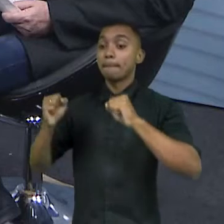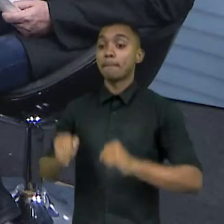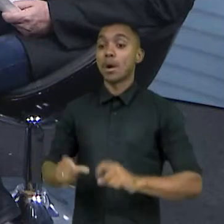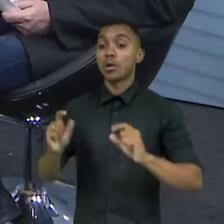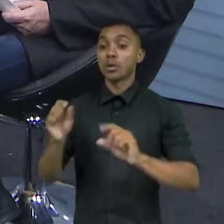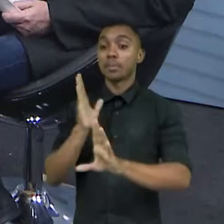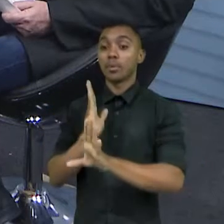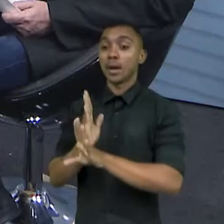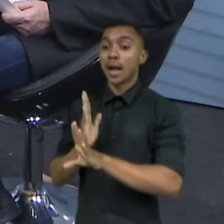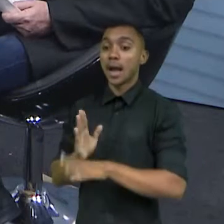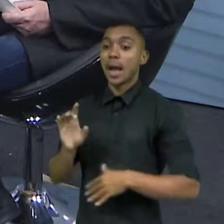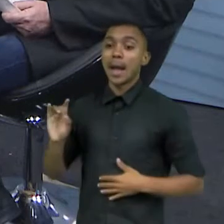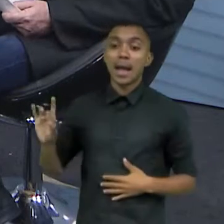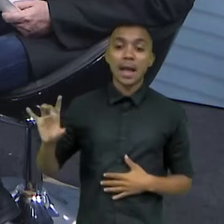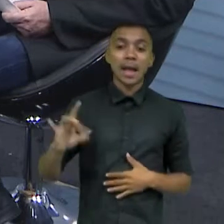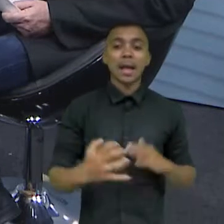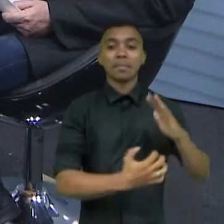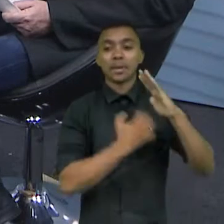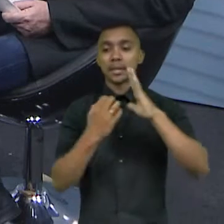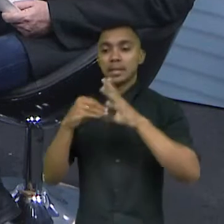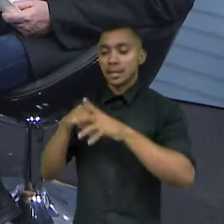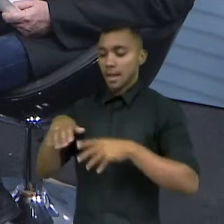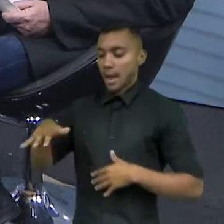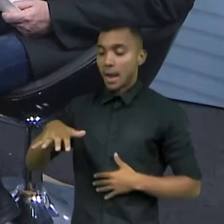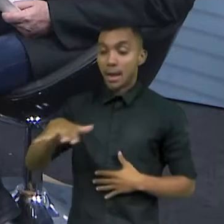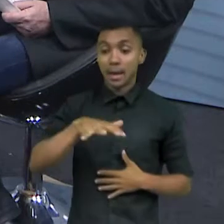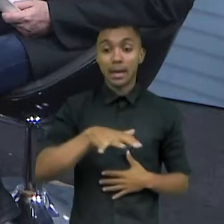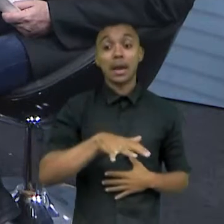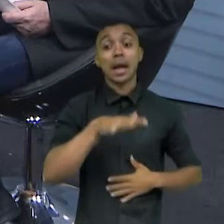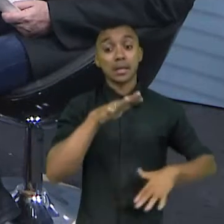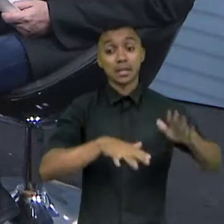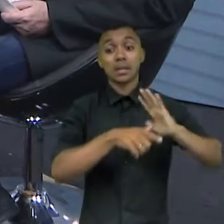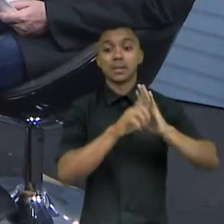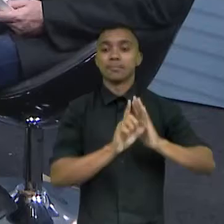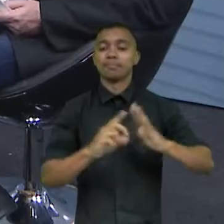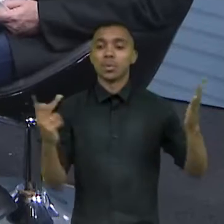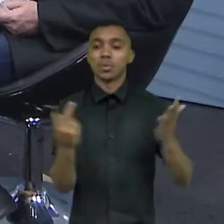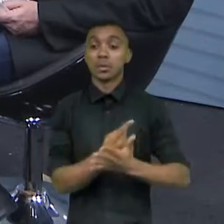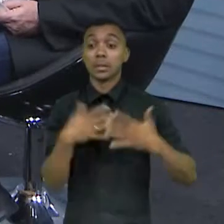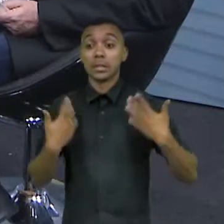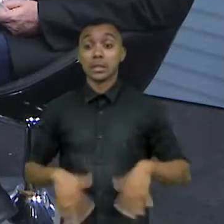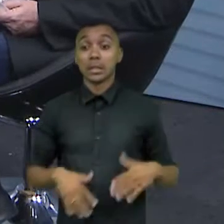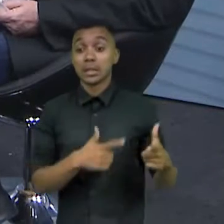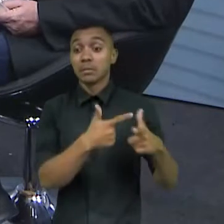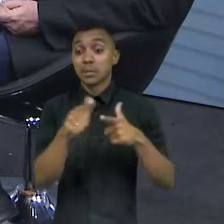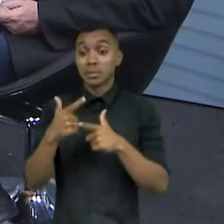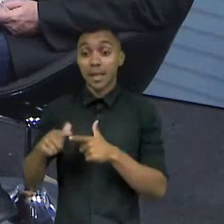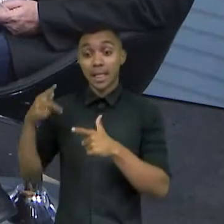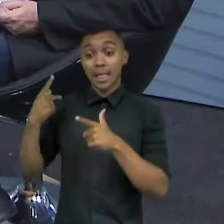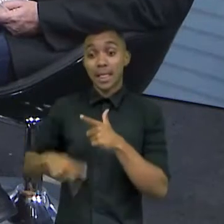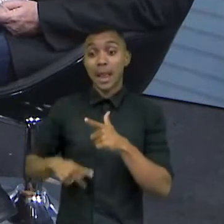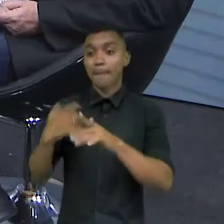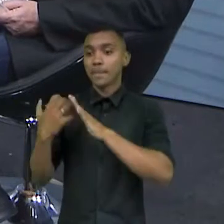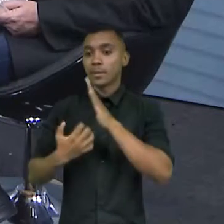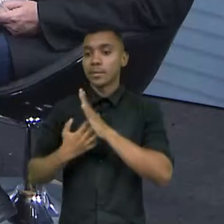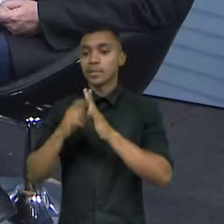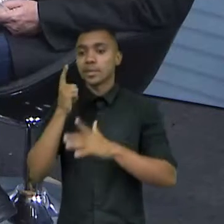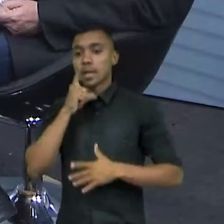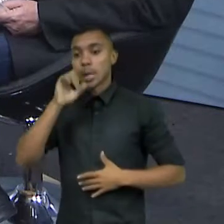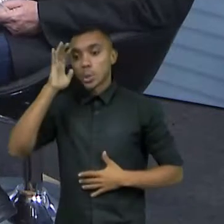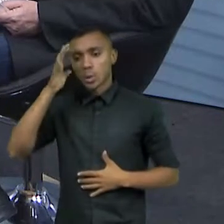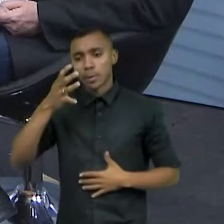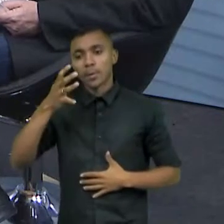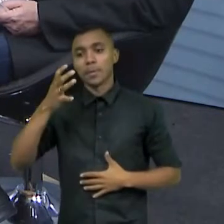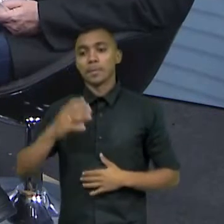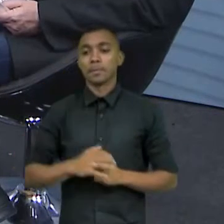as empresas atuam em determinadas áreas, muitas vezes tem problemas ali que a empresa pode ajudar a resolver. Mesmo que